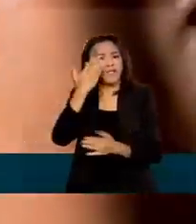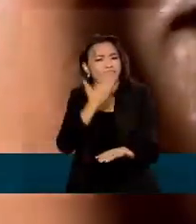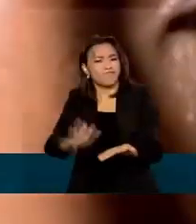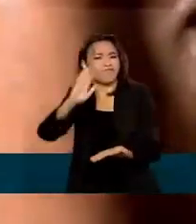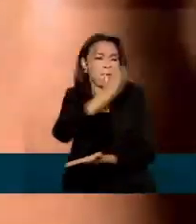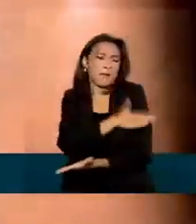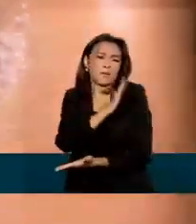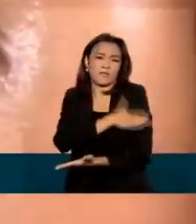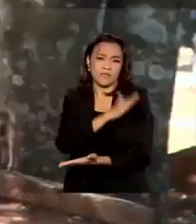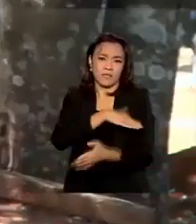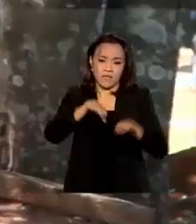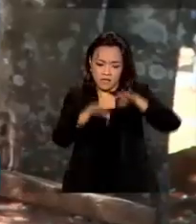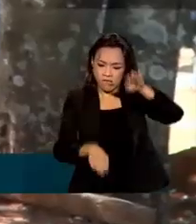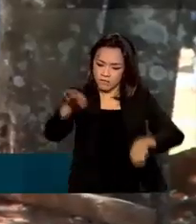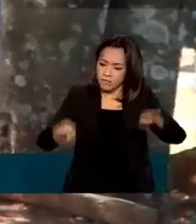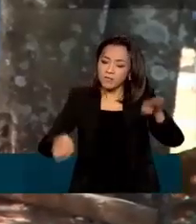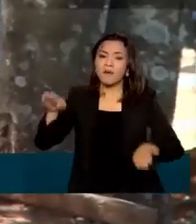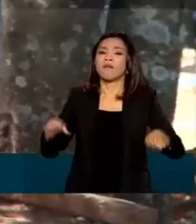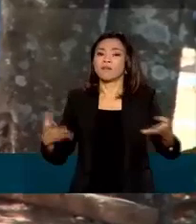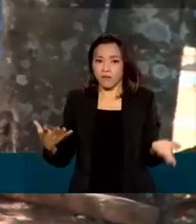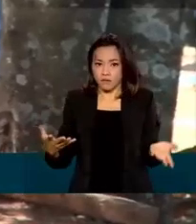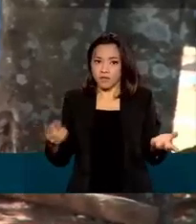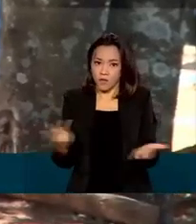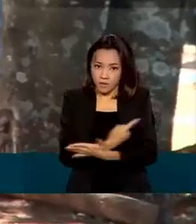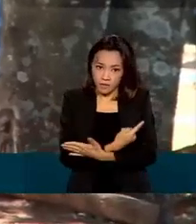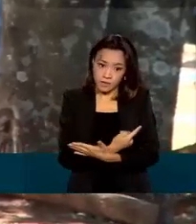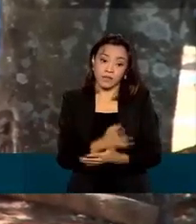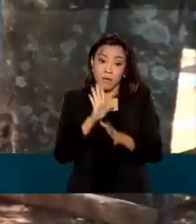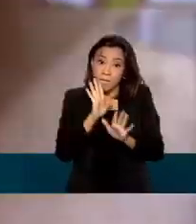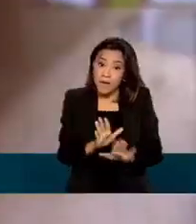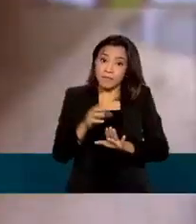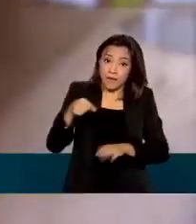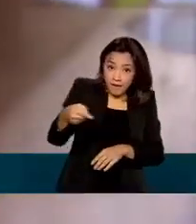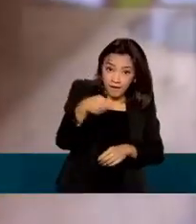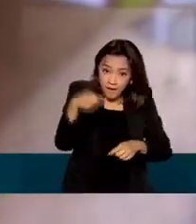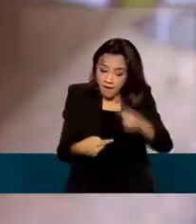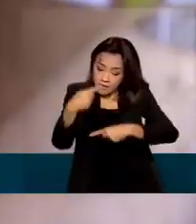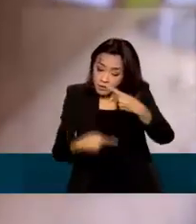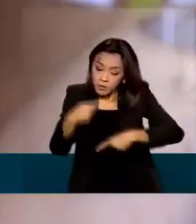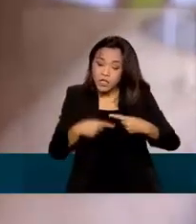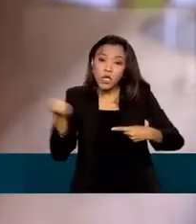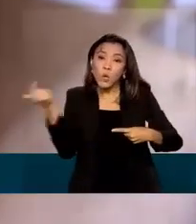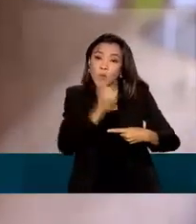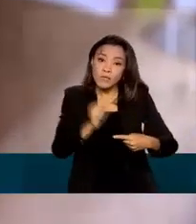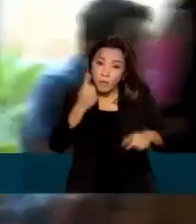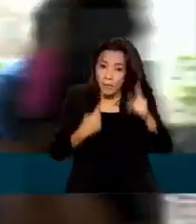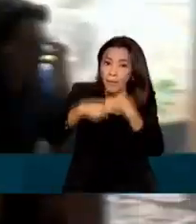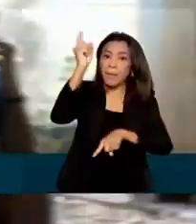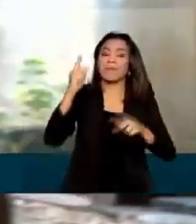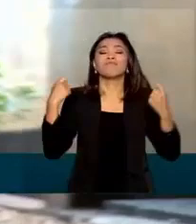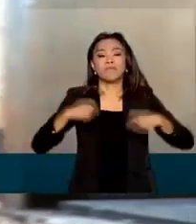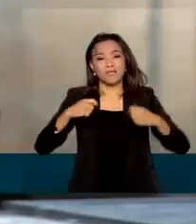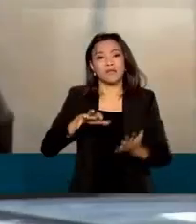desigualdades étnicas. Mas para que essas políticas cheguem a quem precisa, é necessária a